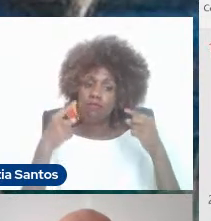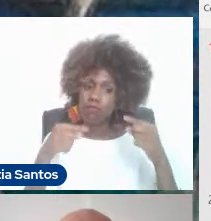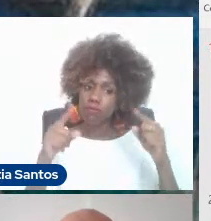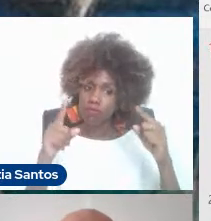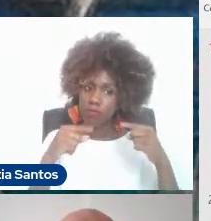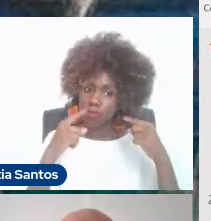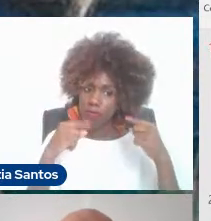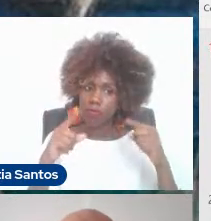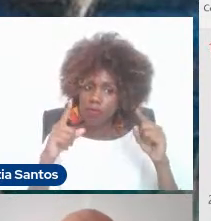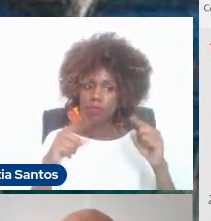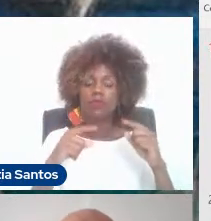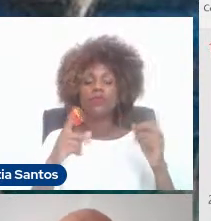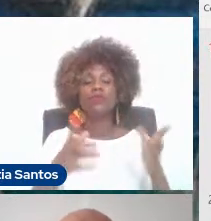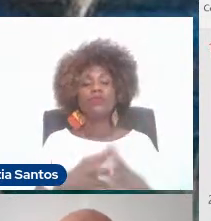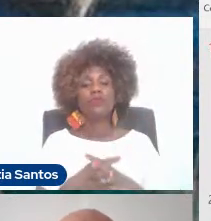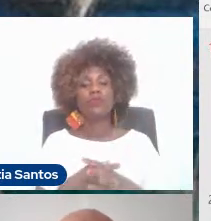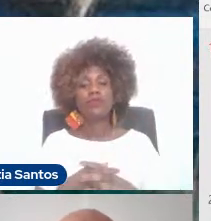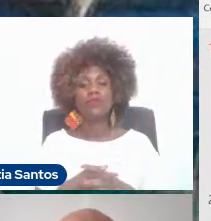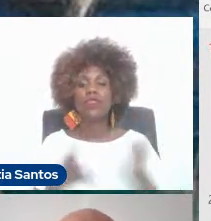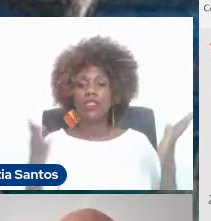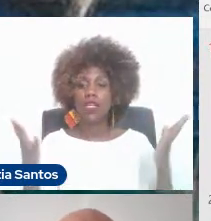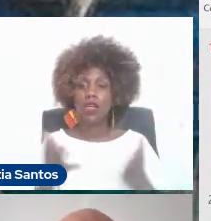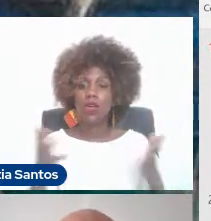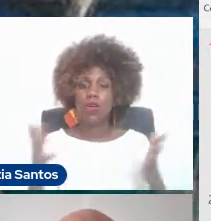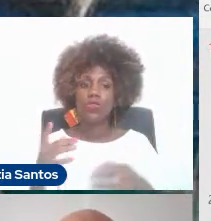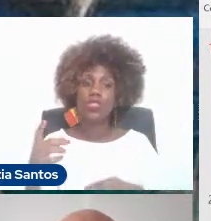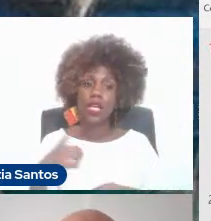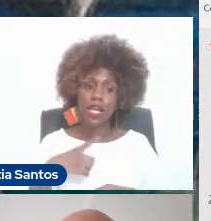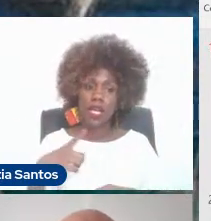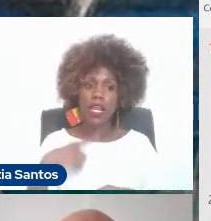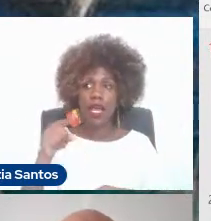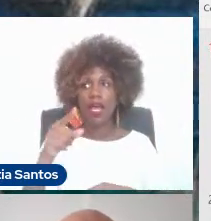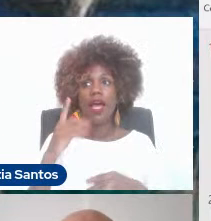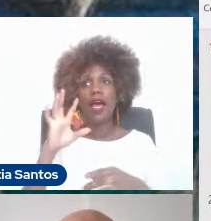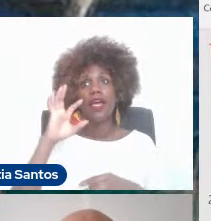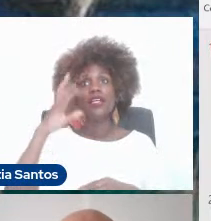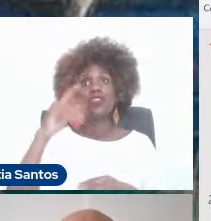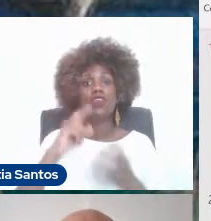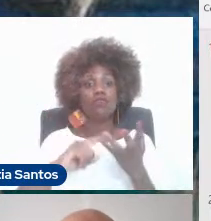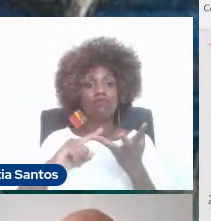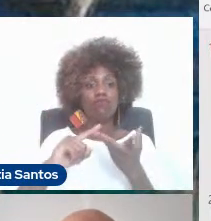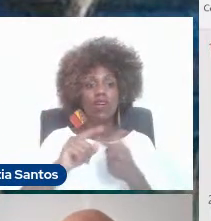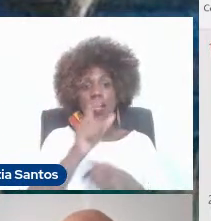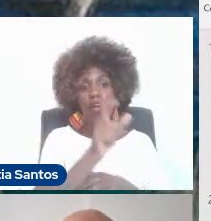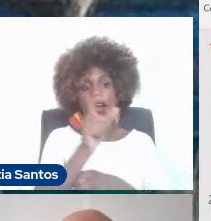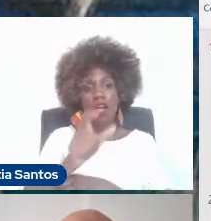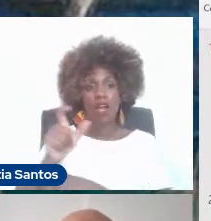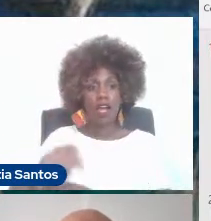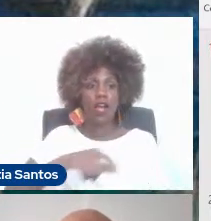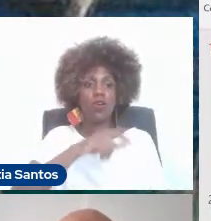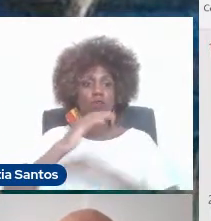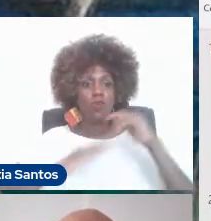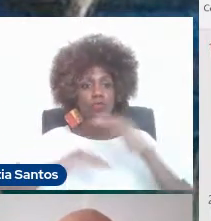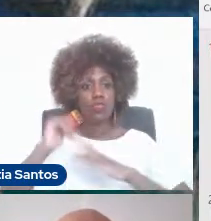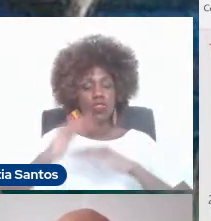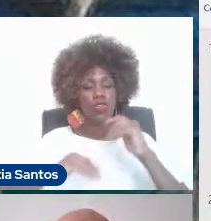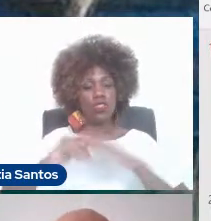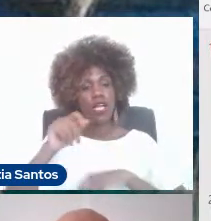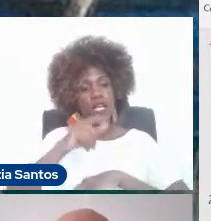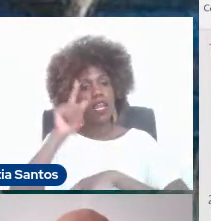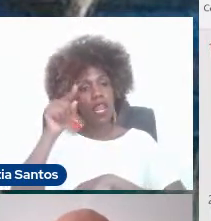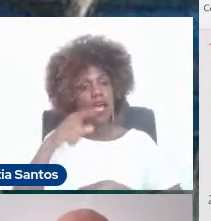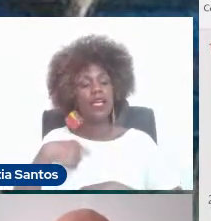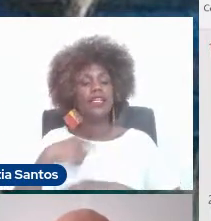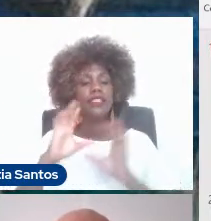e atende hoje boa parte da Orquestra Sinfônica da Bahia, e também muitos professores e